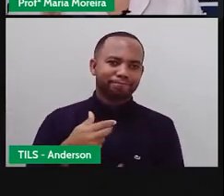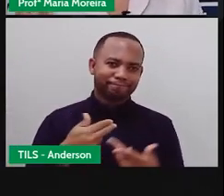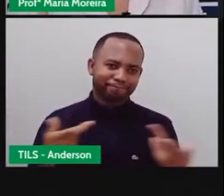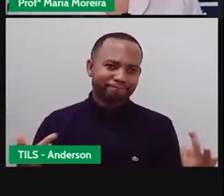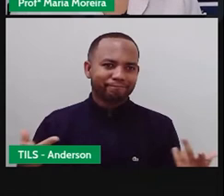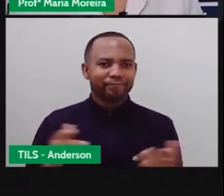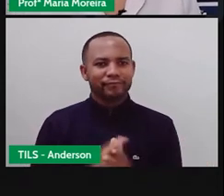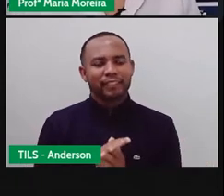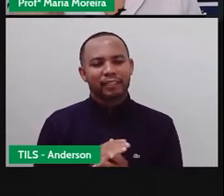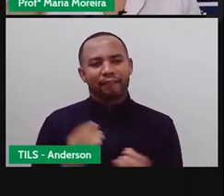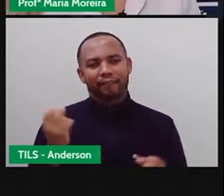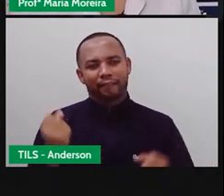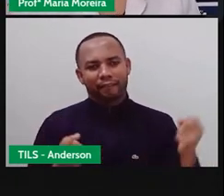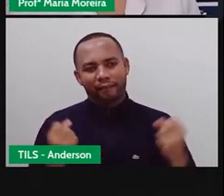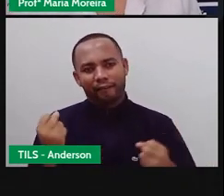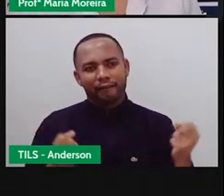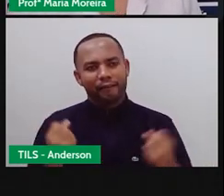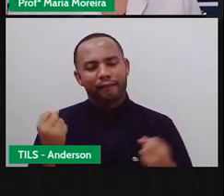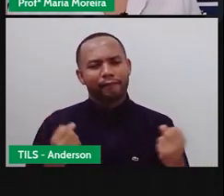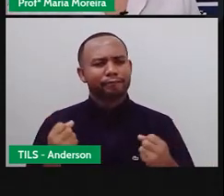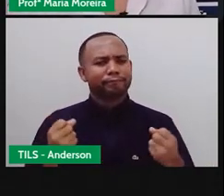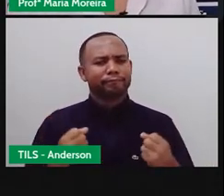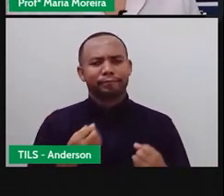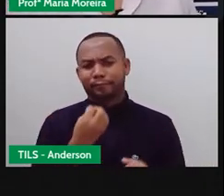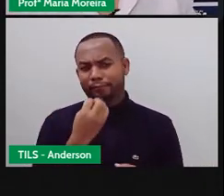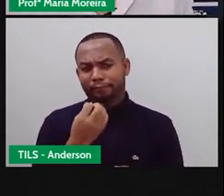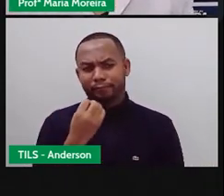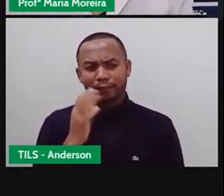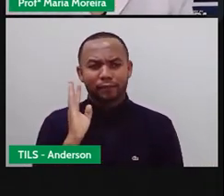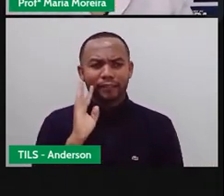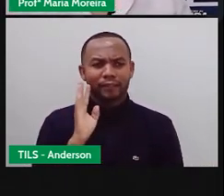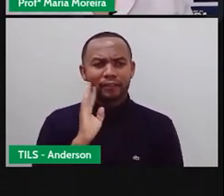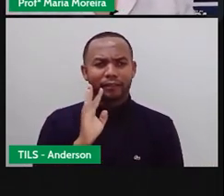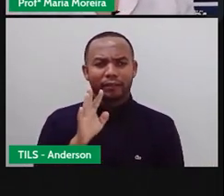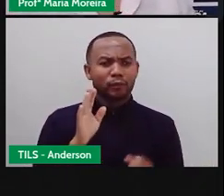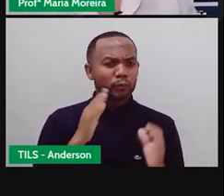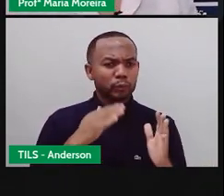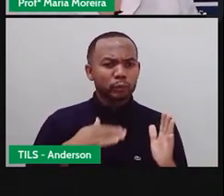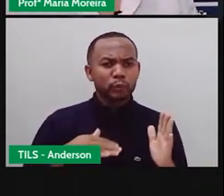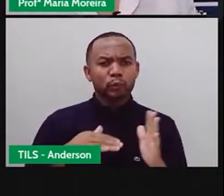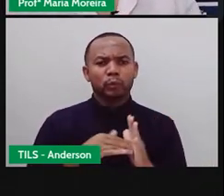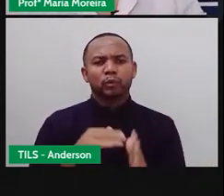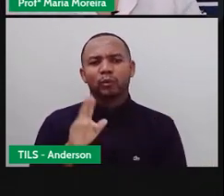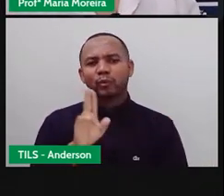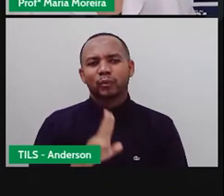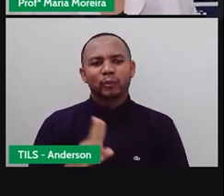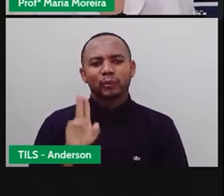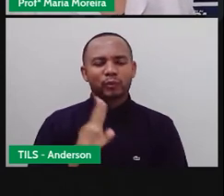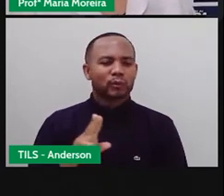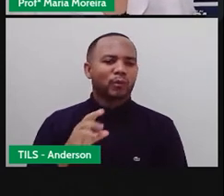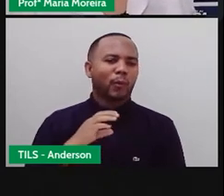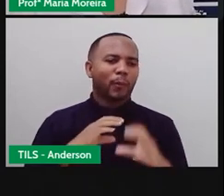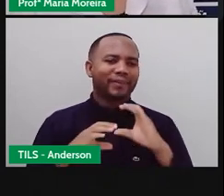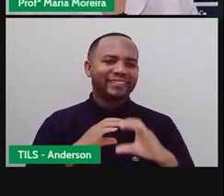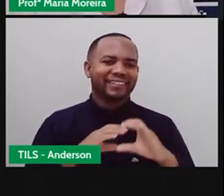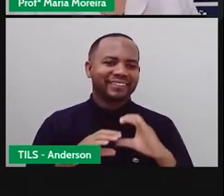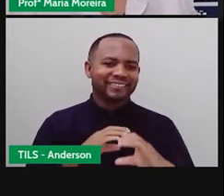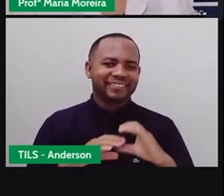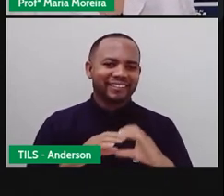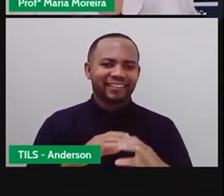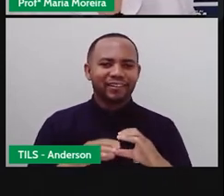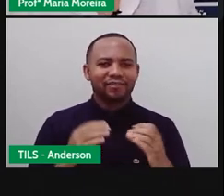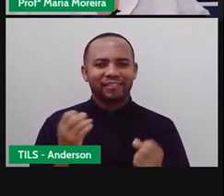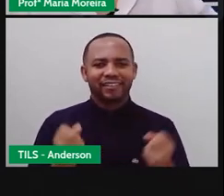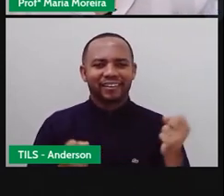E aí a gente tem o carro do frango, o carro da laranja, né? E todos esses se utilizam dessa comunicação, desse carro